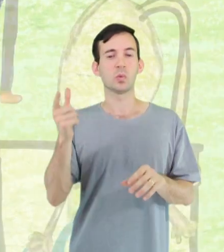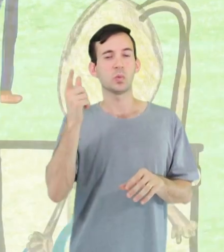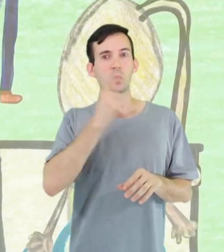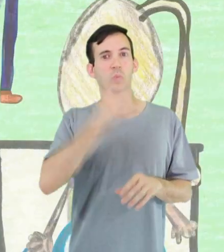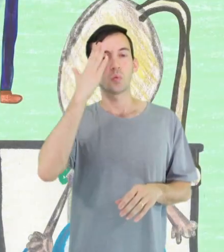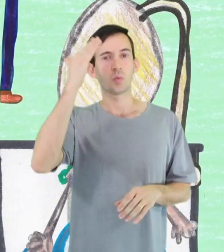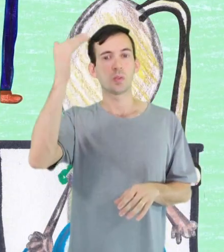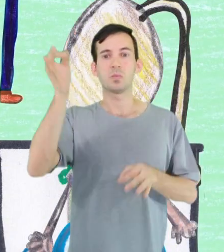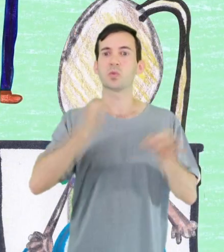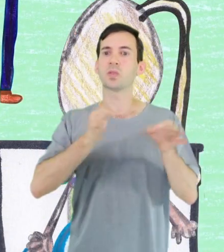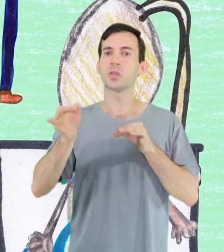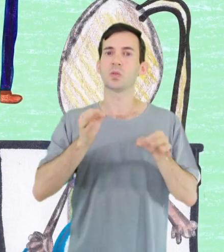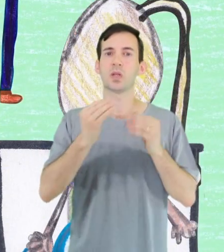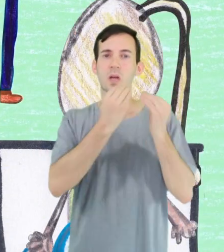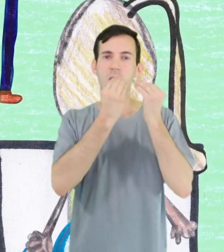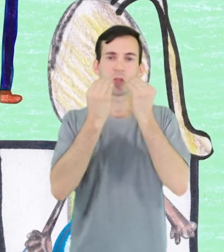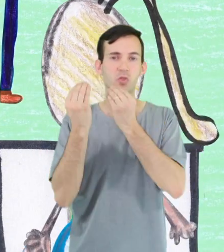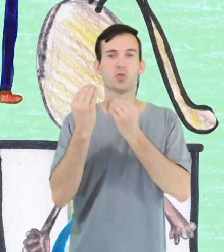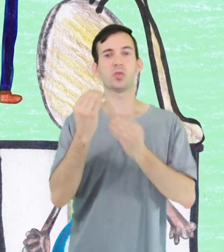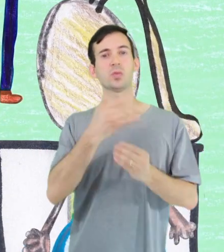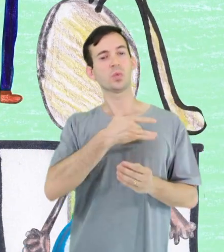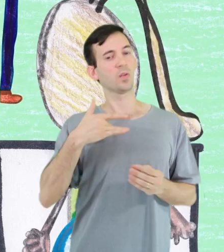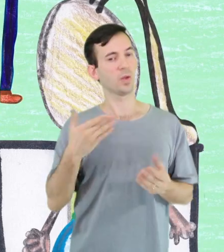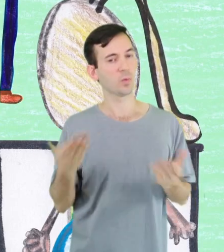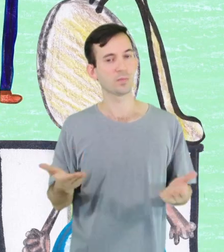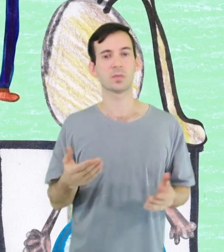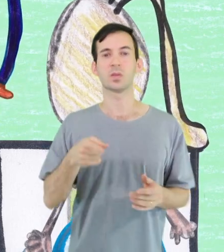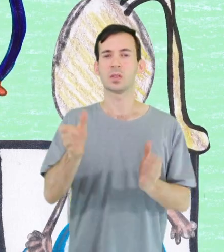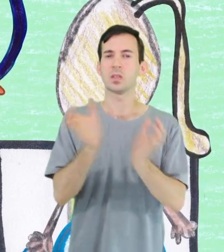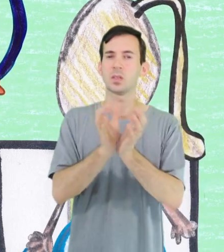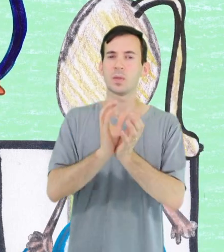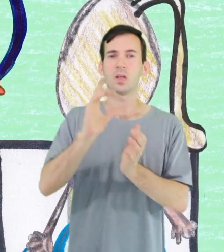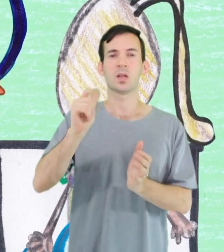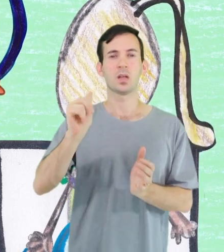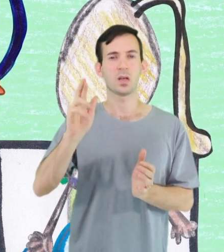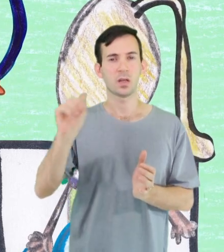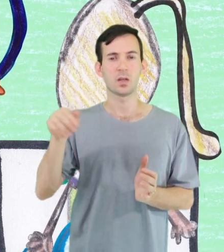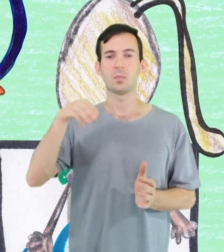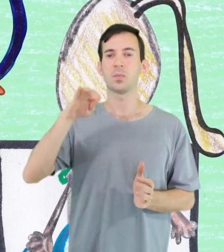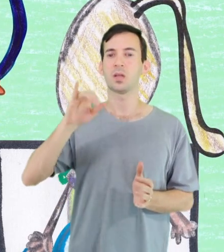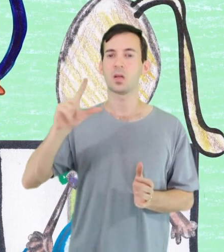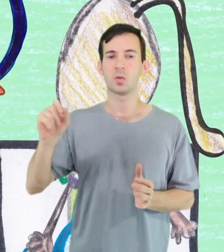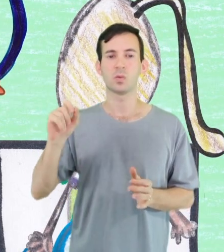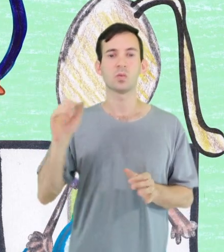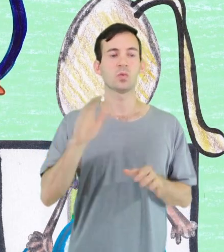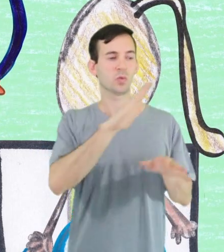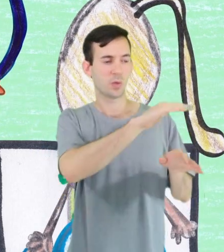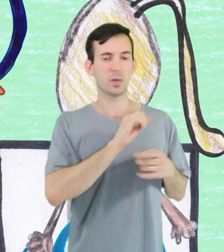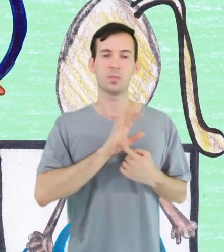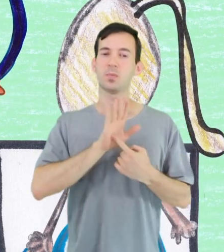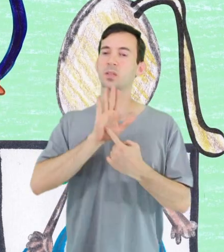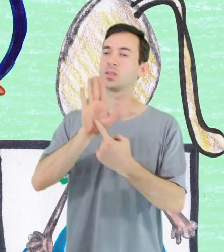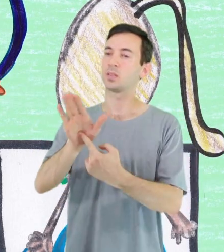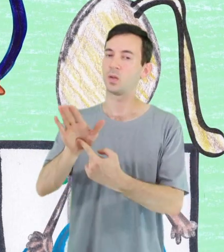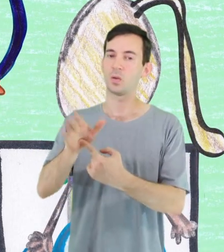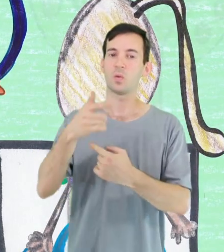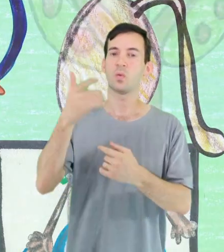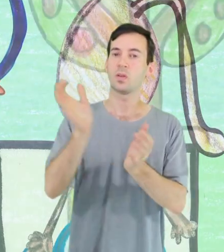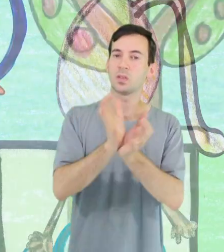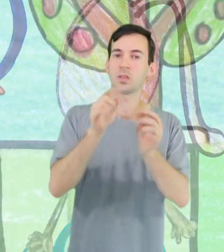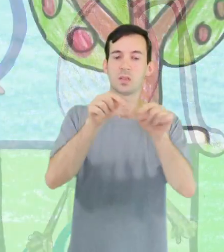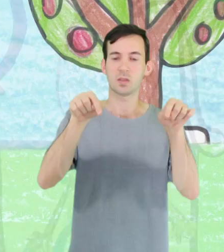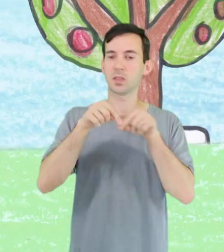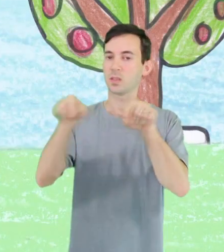Depois do sucesso do projeto Lancheira Saudável na sua classe, Clara e Miguel foram chamados para fazer a reunião em outras classes também.